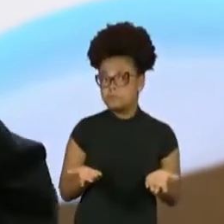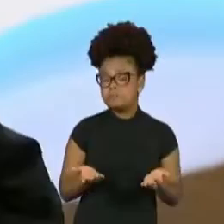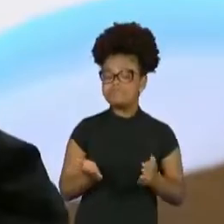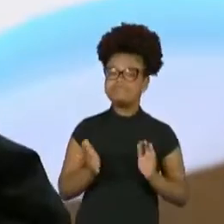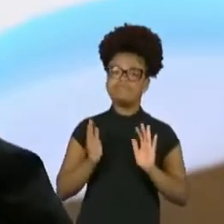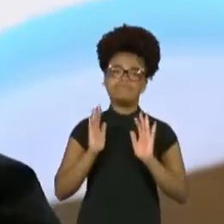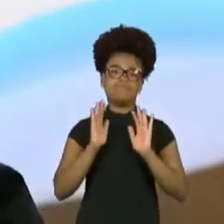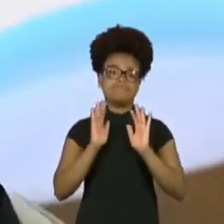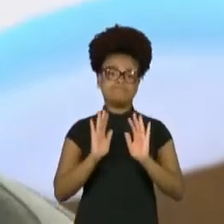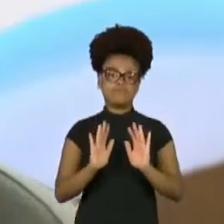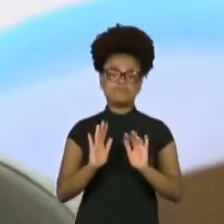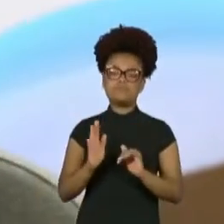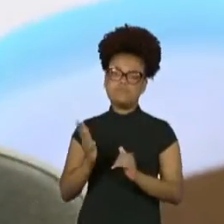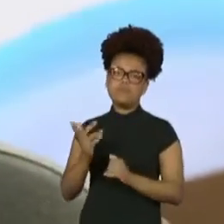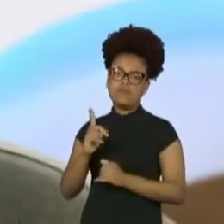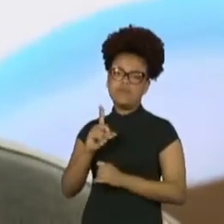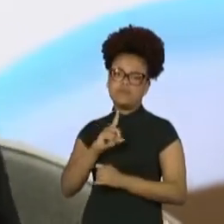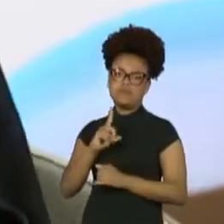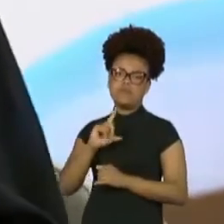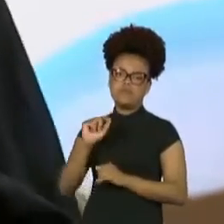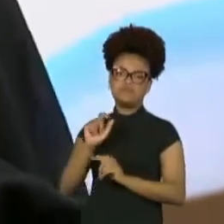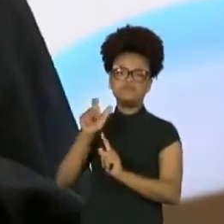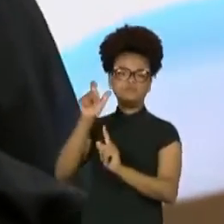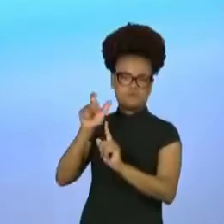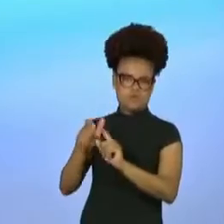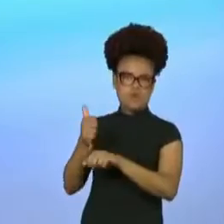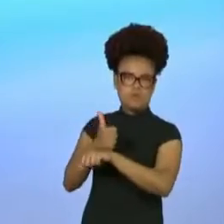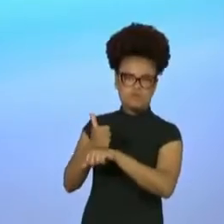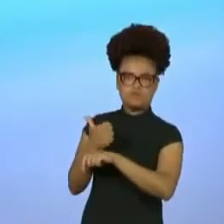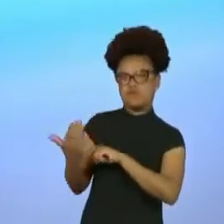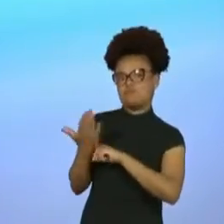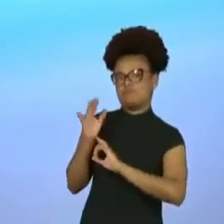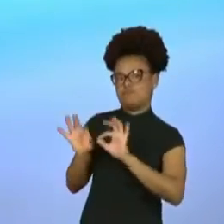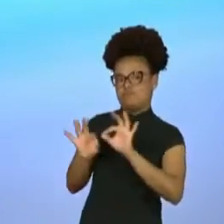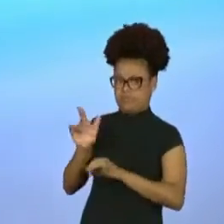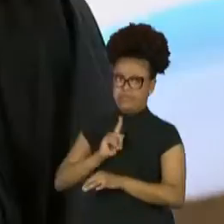fazem planos para mim. Não é, Vinícius?